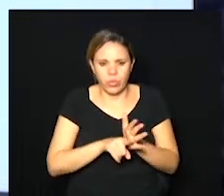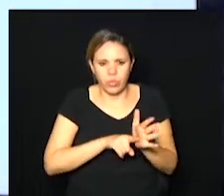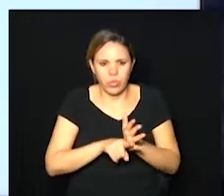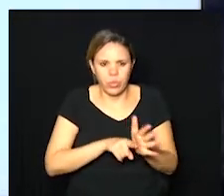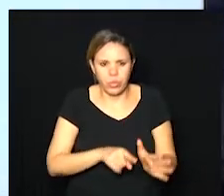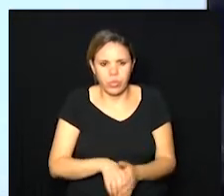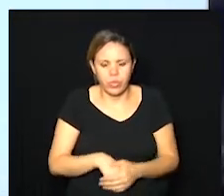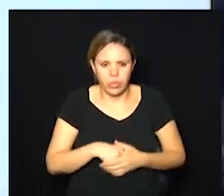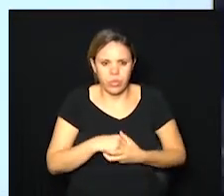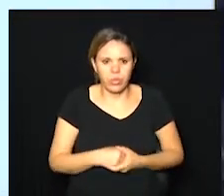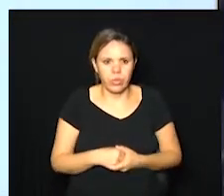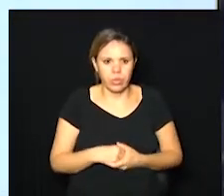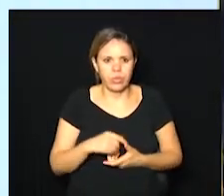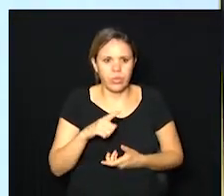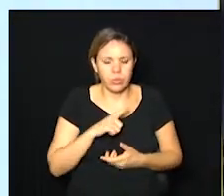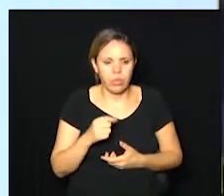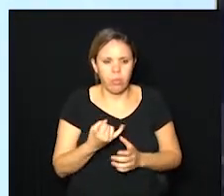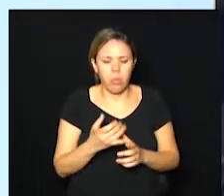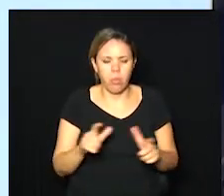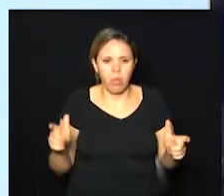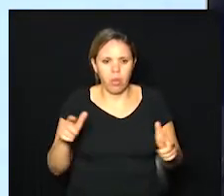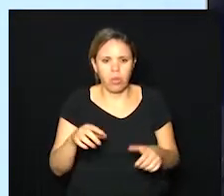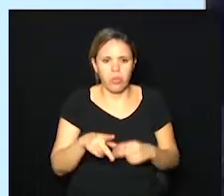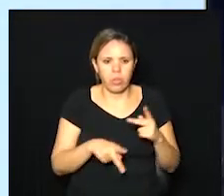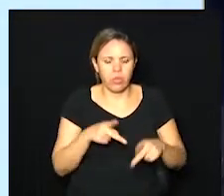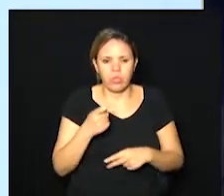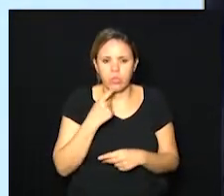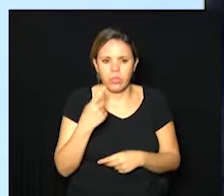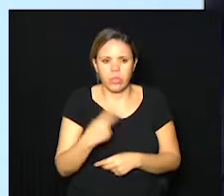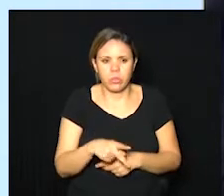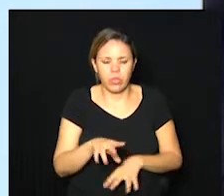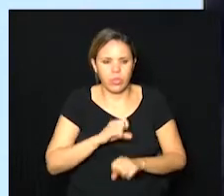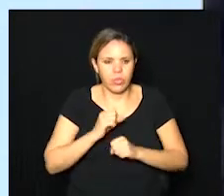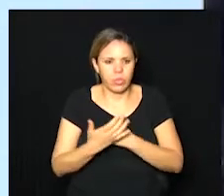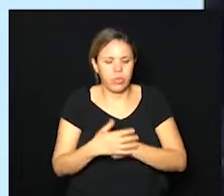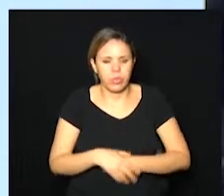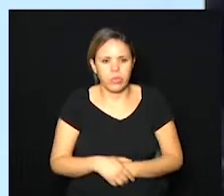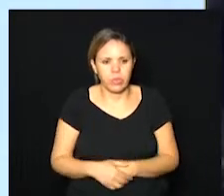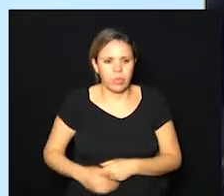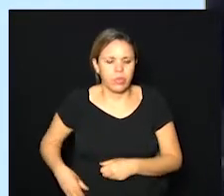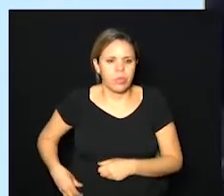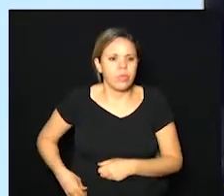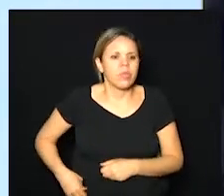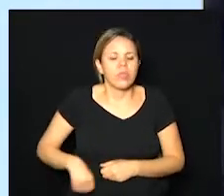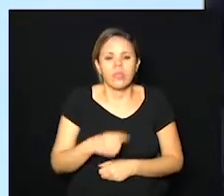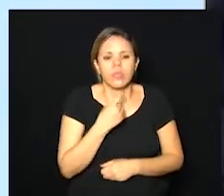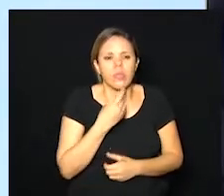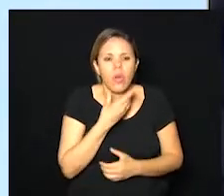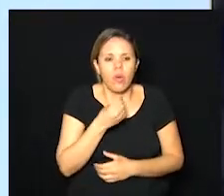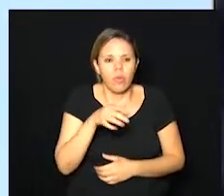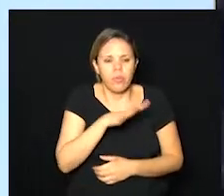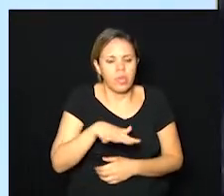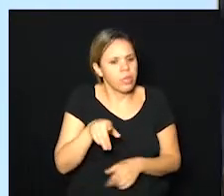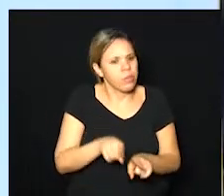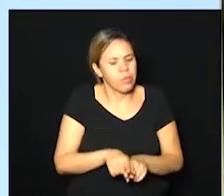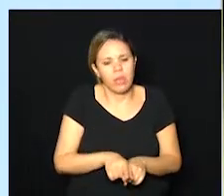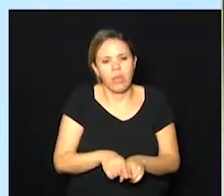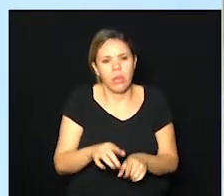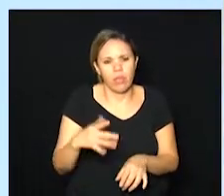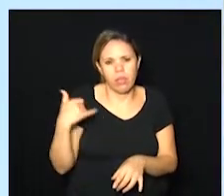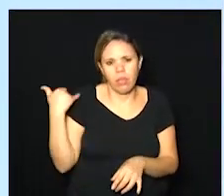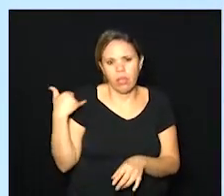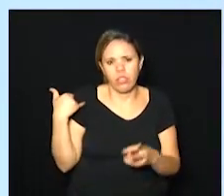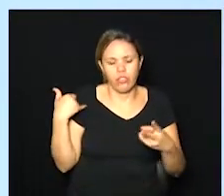então há uma maior proporção de campineiros que já foram infectados pela covid foram homens e nessa faixa etária de 20 a